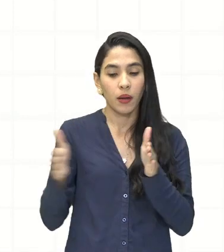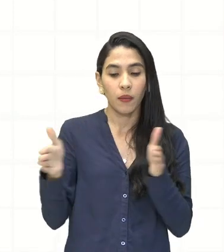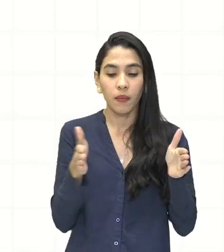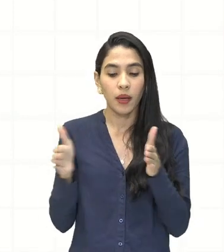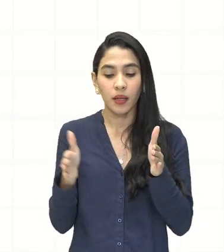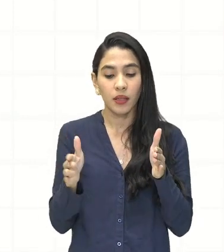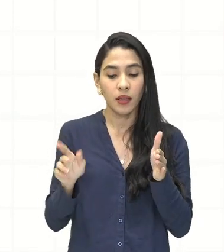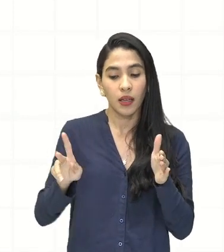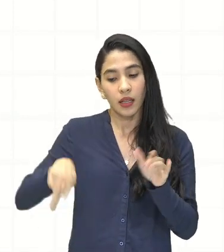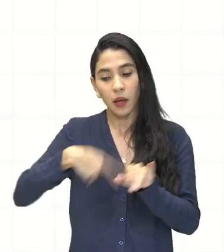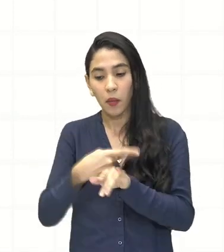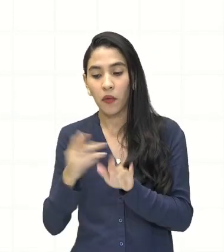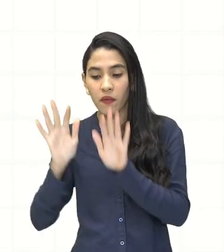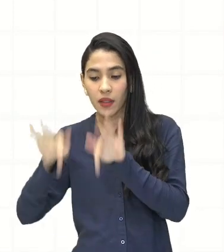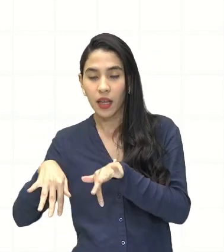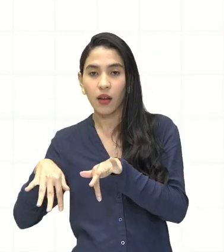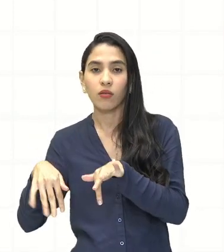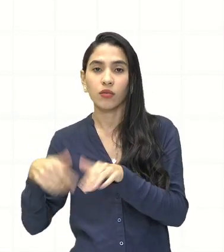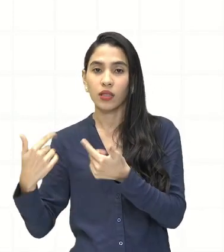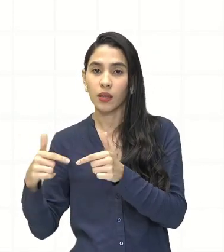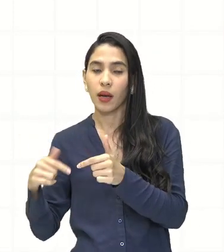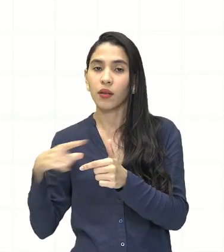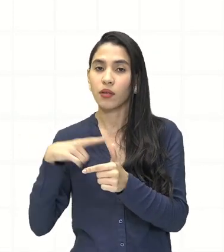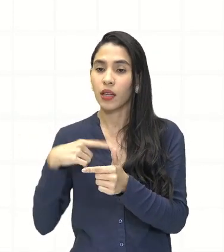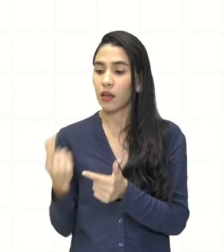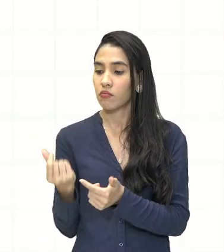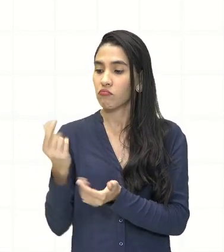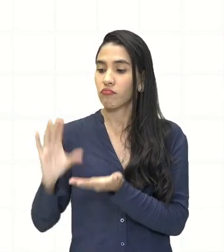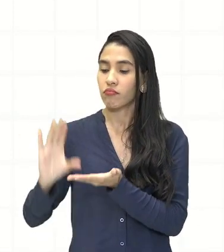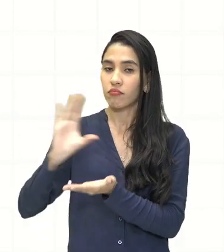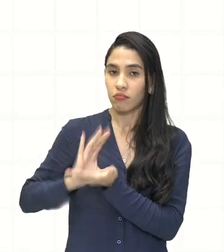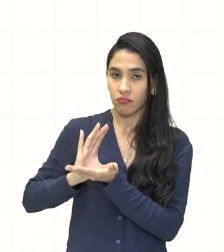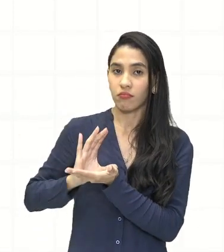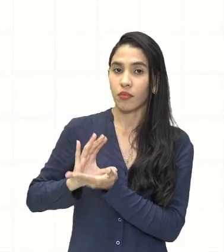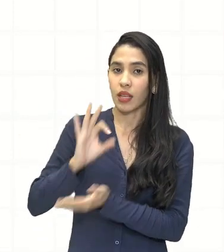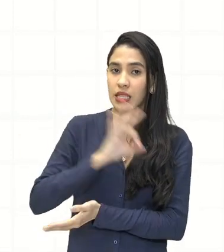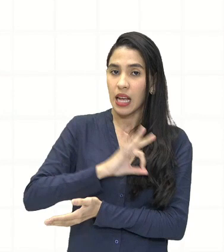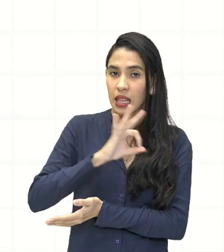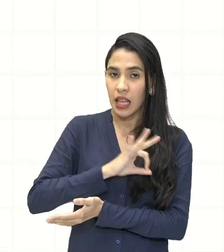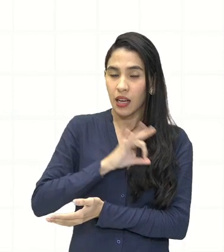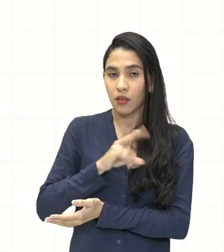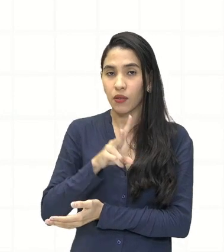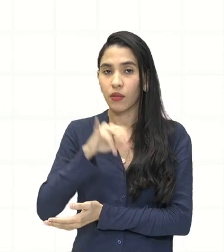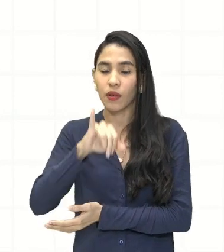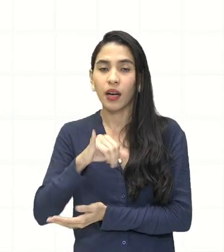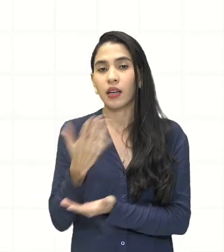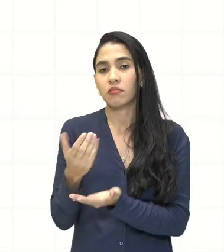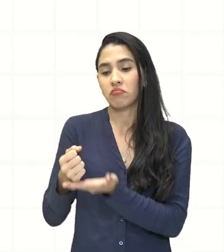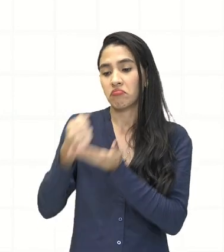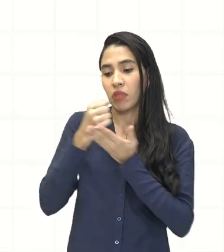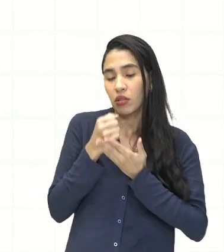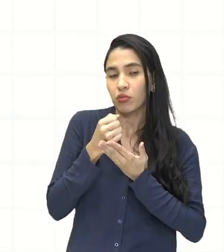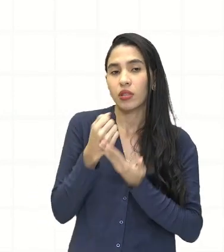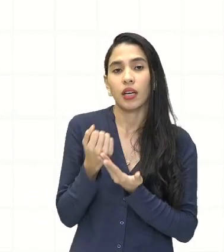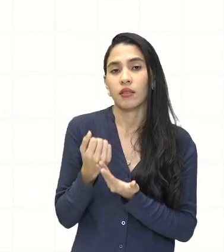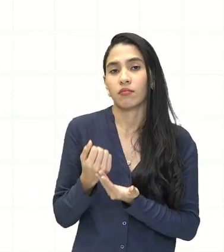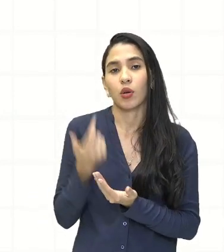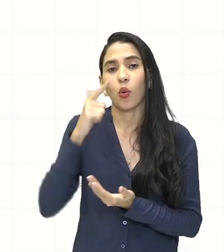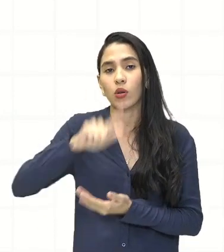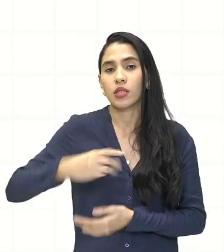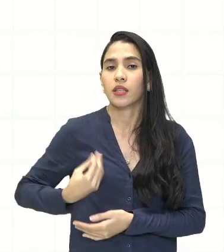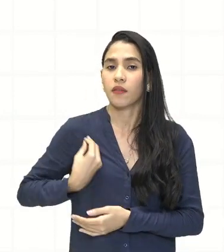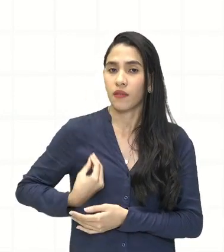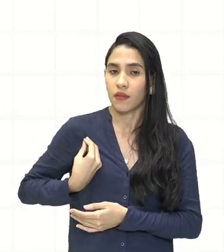e no final da sua jornada de trabalho ele tem ali um salário. E esse salário vai servir para ele poder ter a sua fonte de